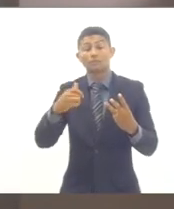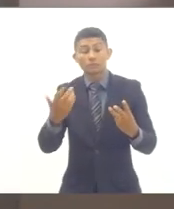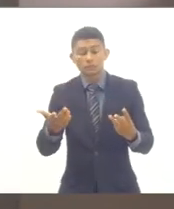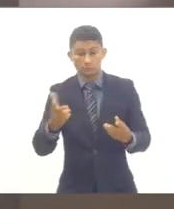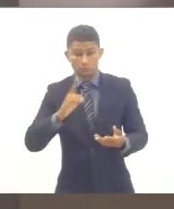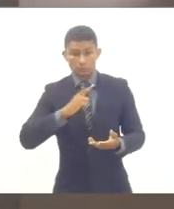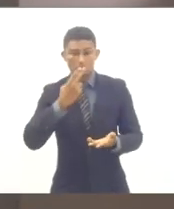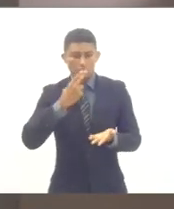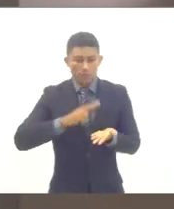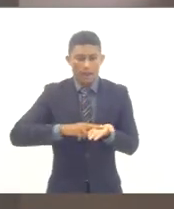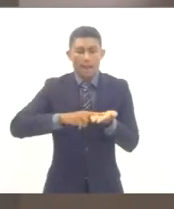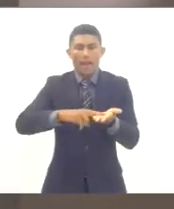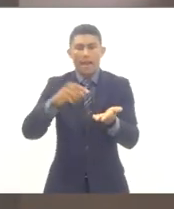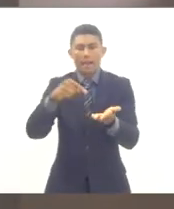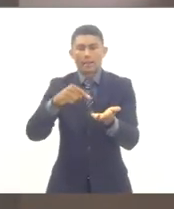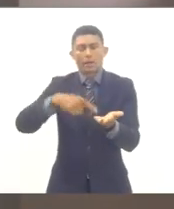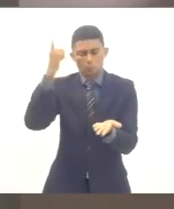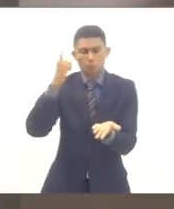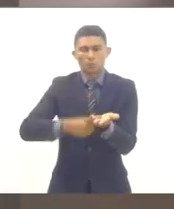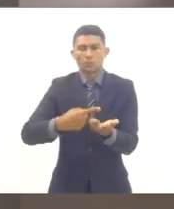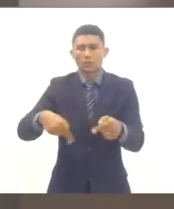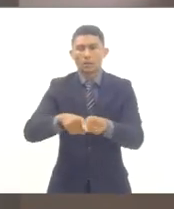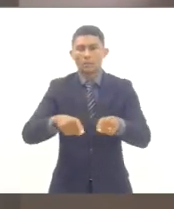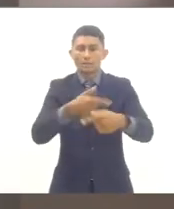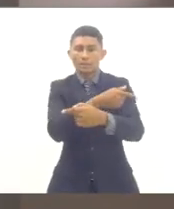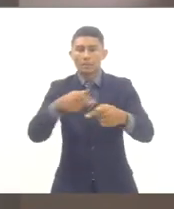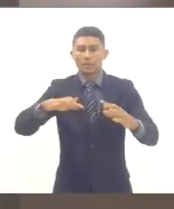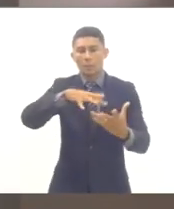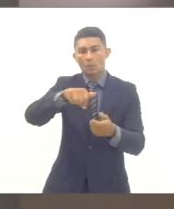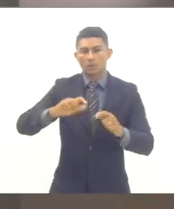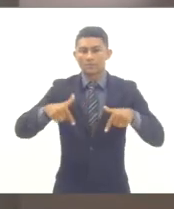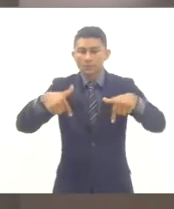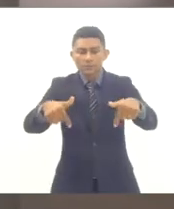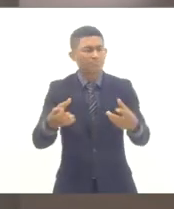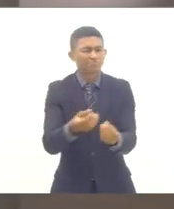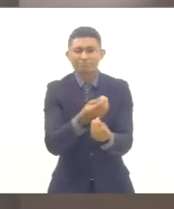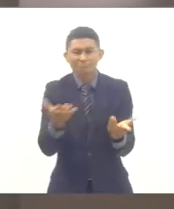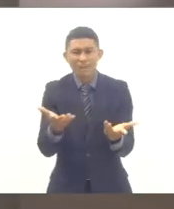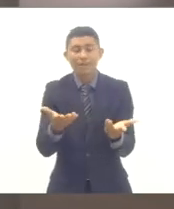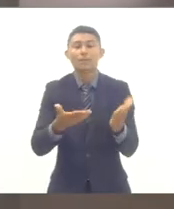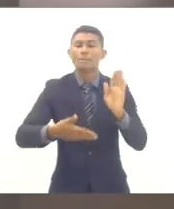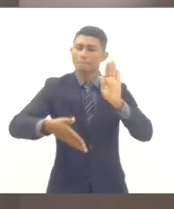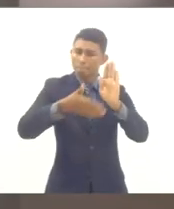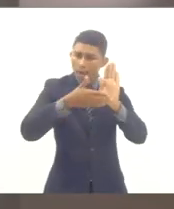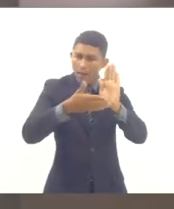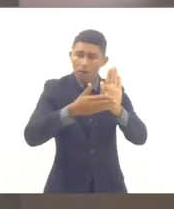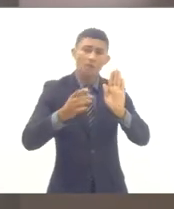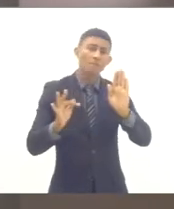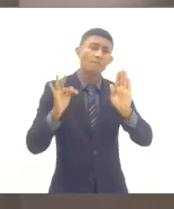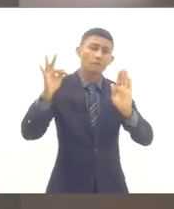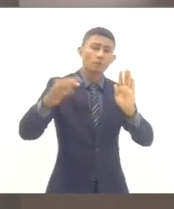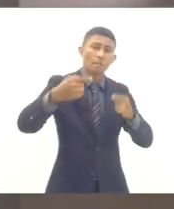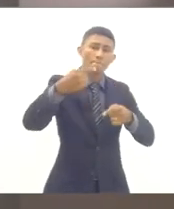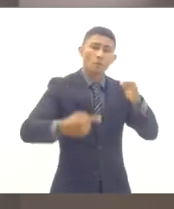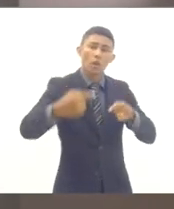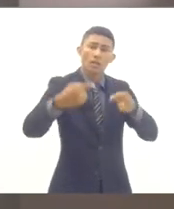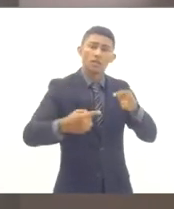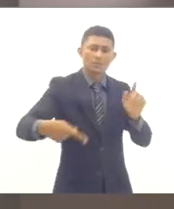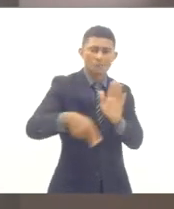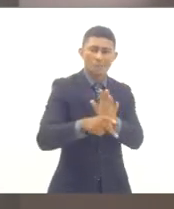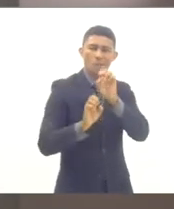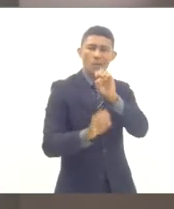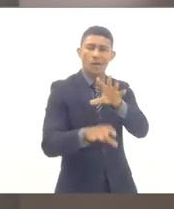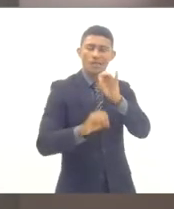têm o objetivo de pautar a centralidade das políticas educacionais nos próximos governos eleitos em 2022,